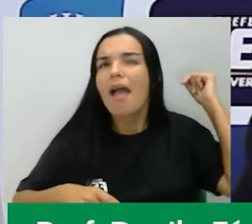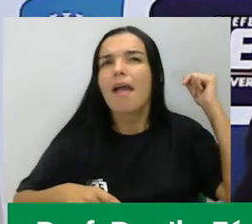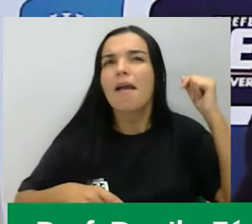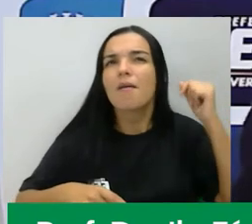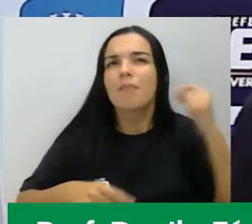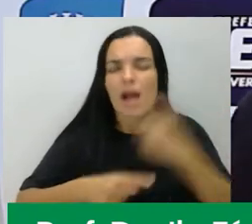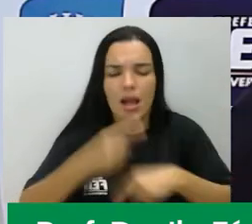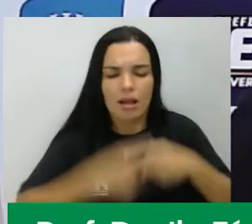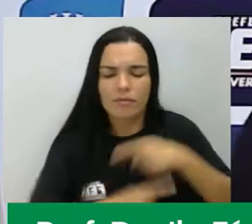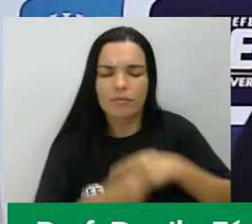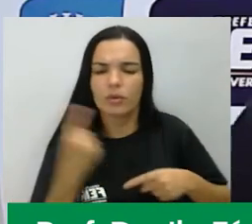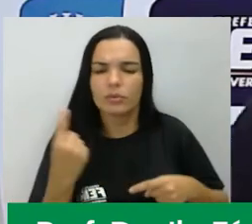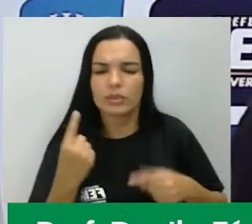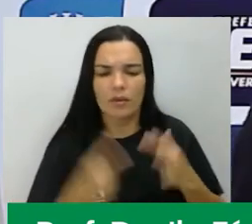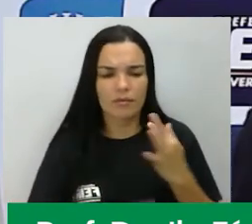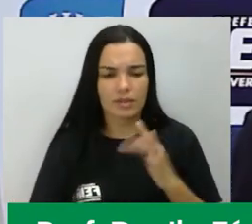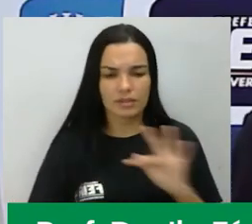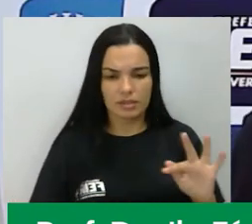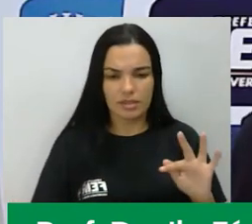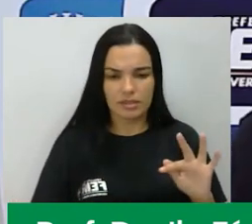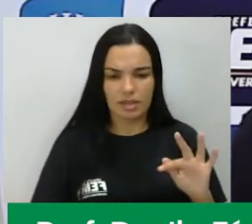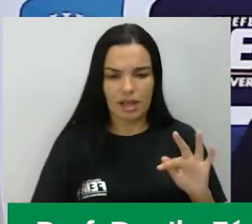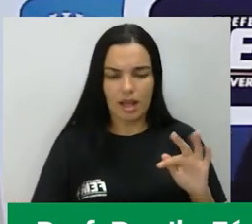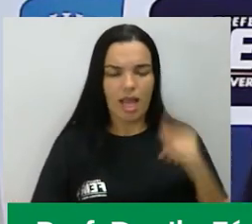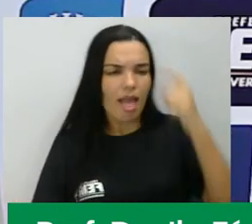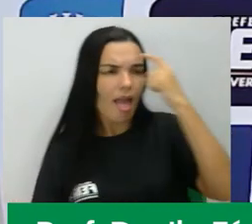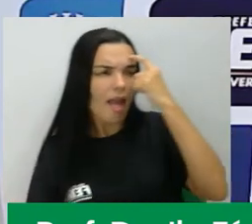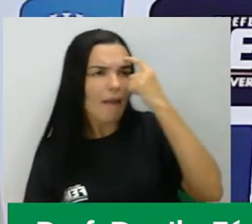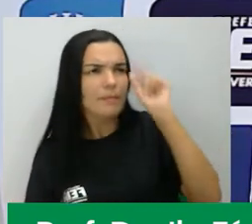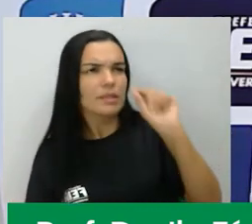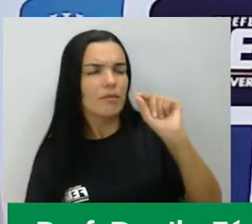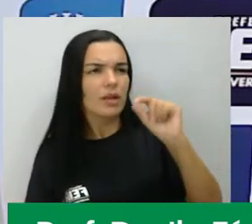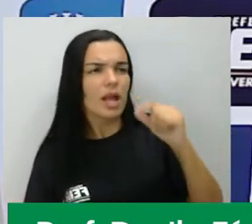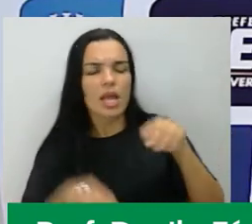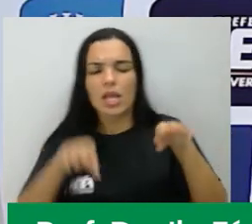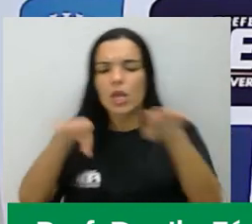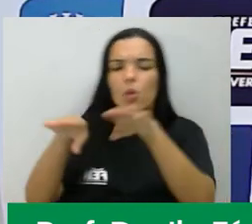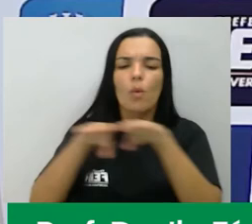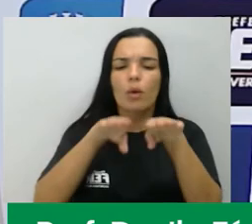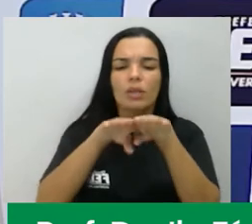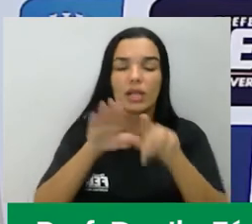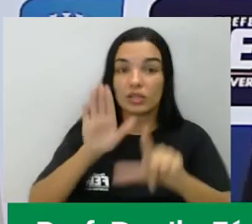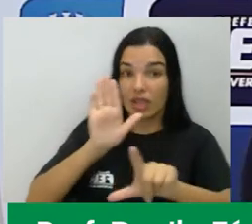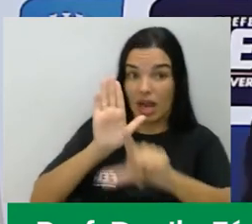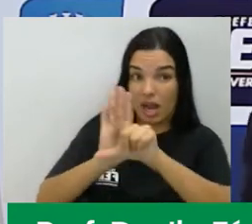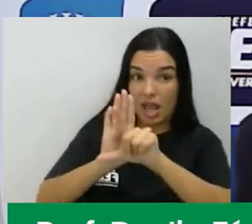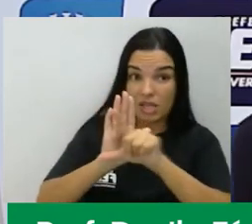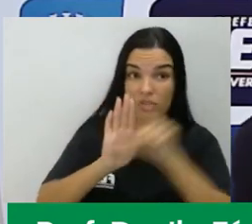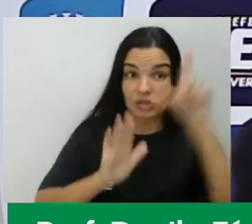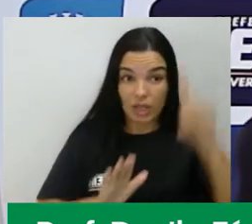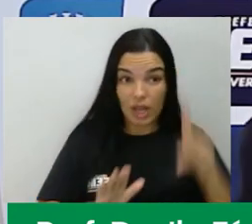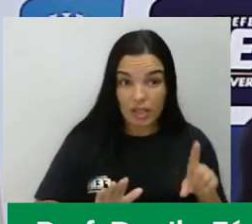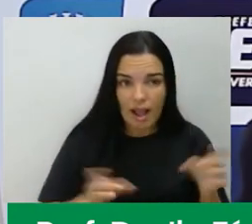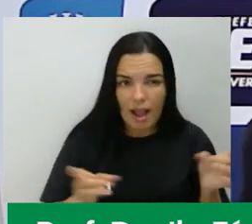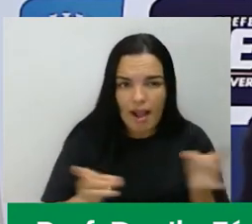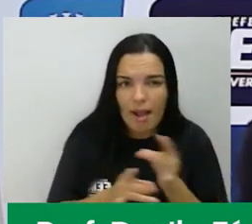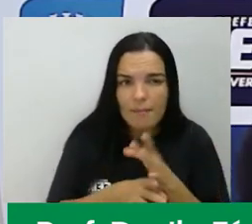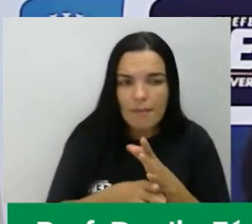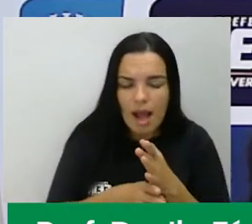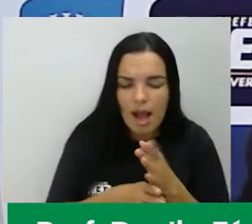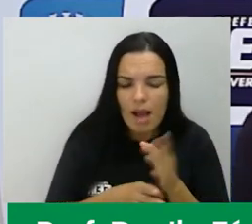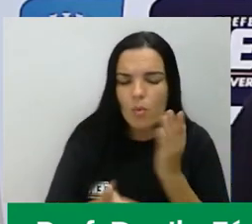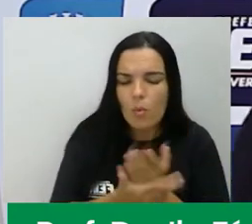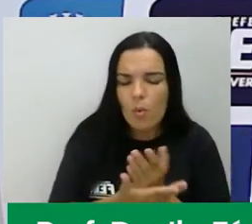você igualar as pessoas perante a lei e acabar com os privilégios de nascimento, hoje em dia, cidadania